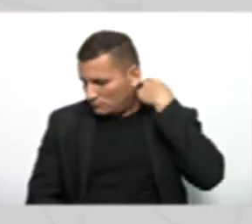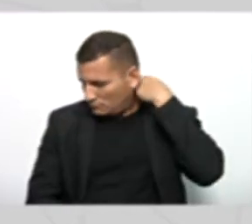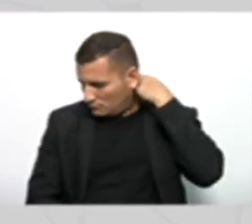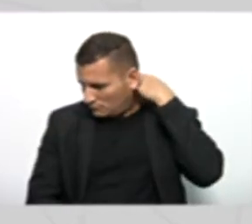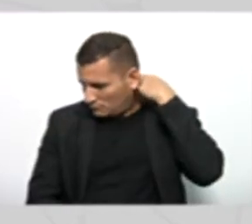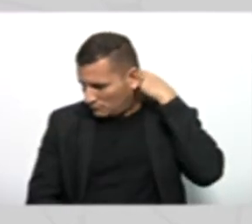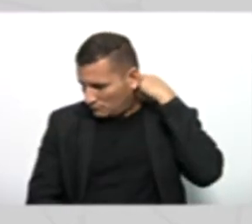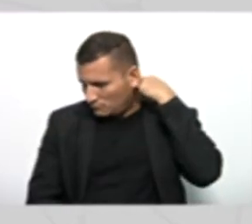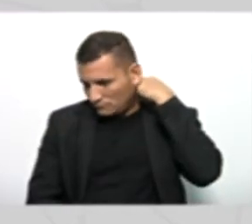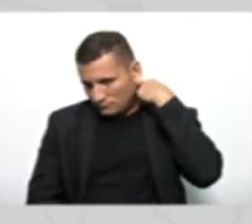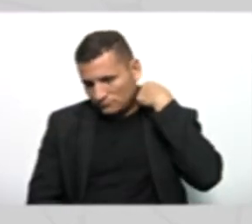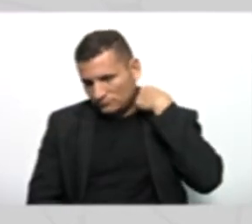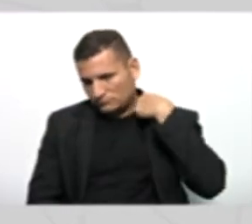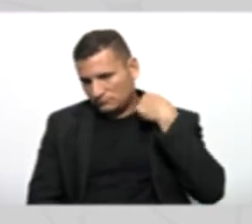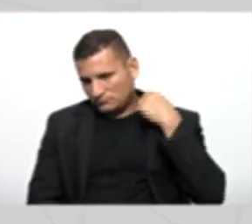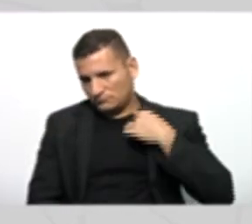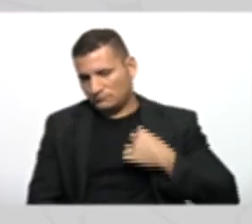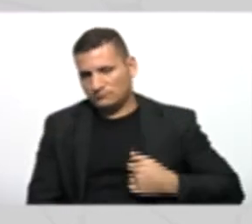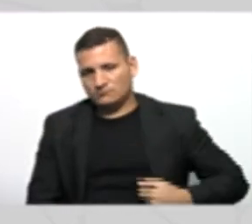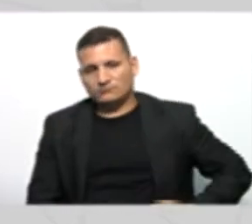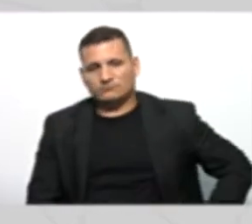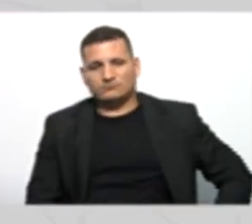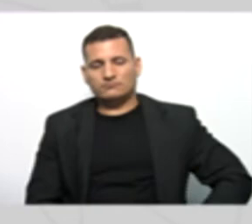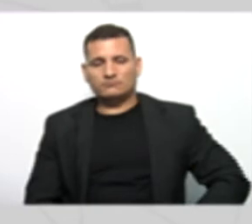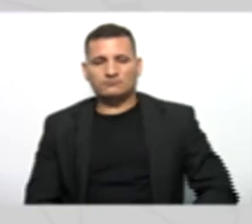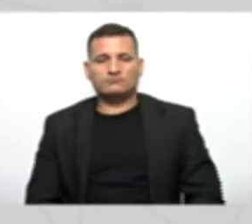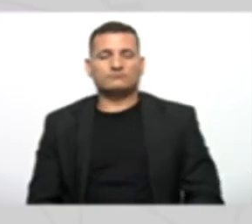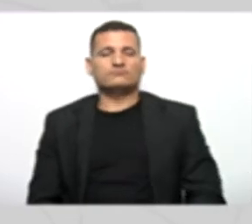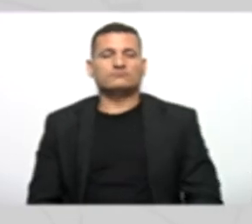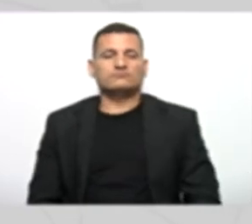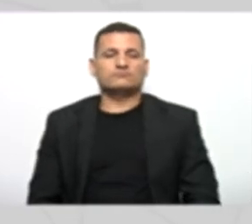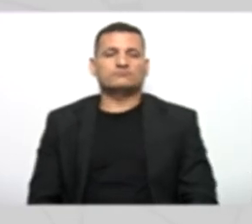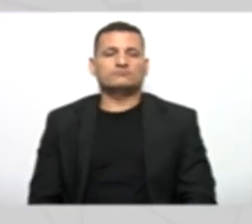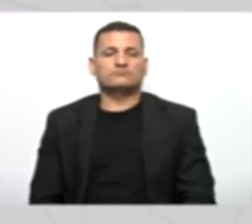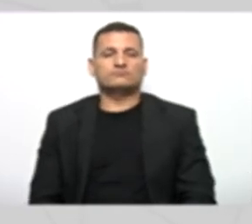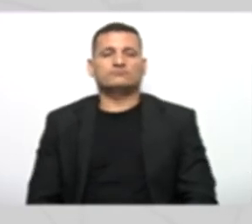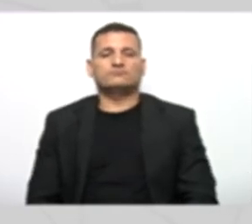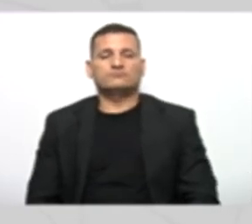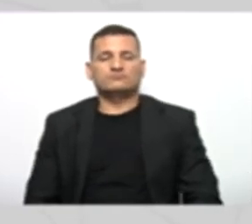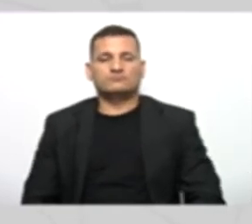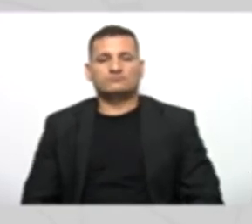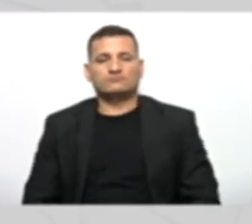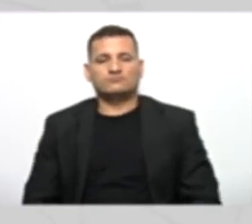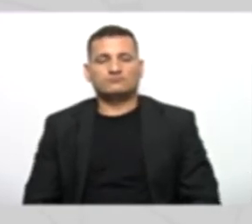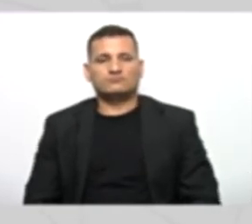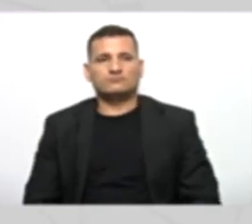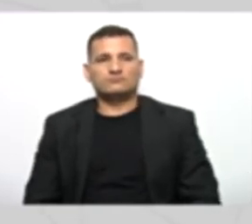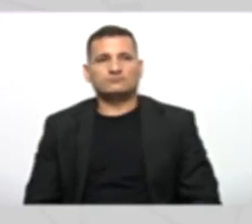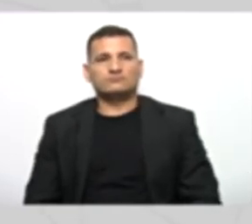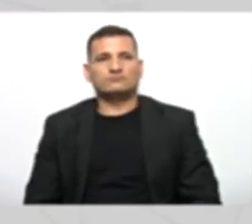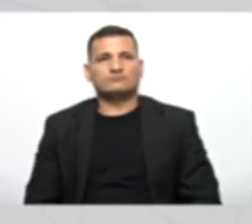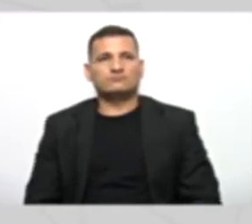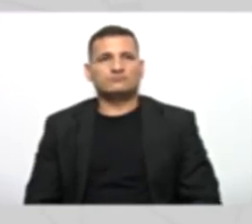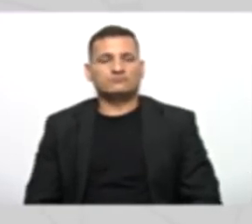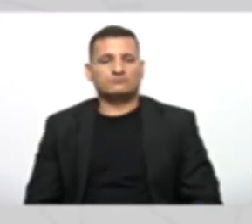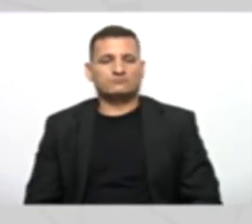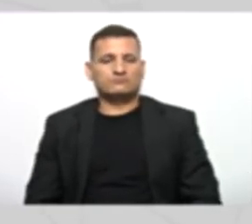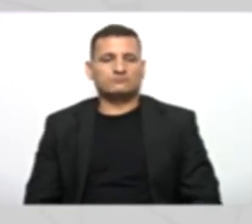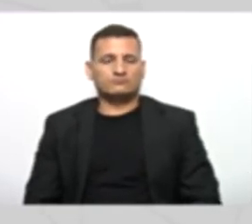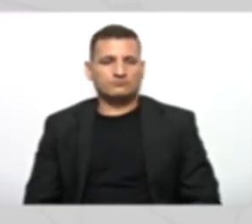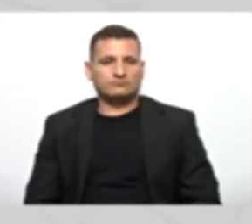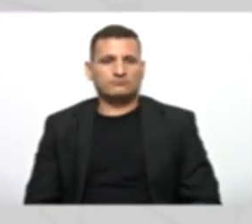Flamengo Vai herdar As características Tá ok Beleza Vamos prosseguir Normalmente com a criação Do método construtor